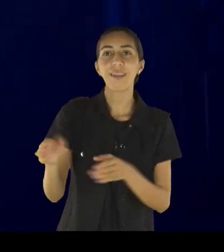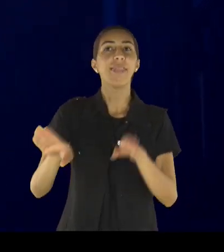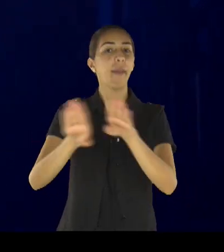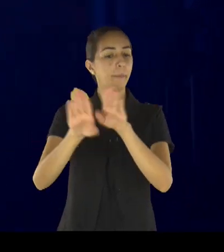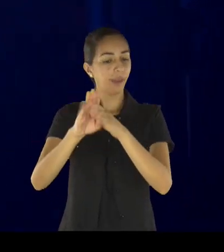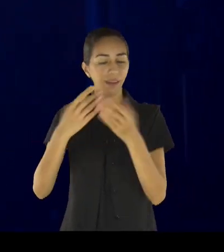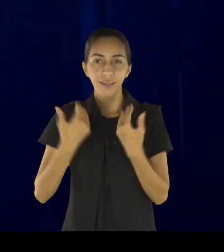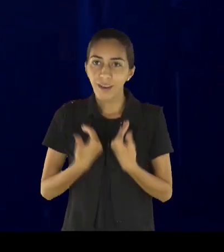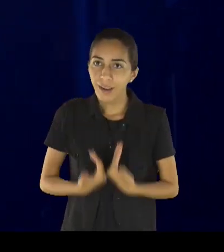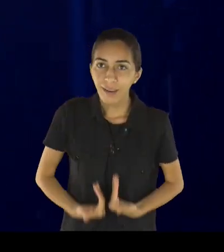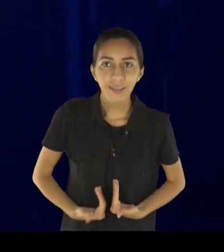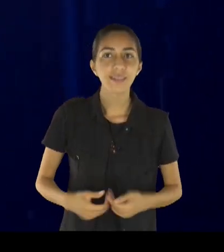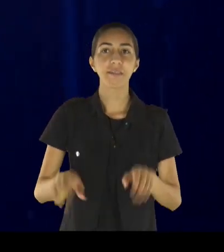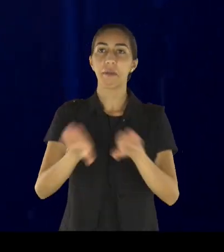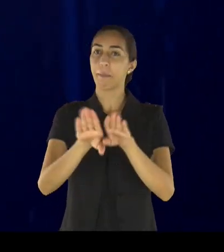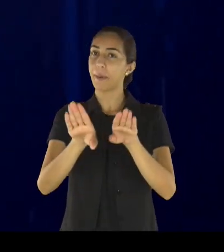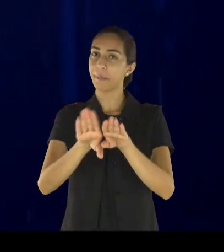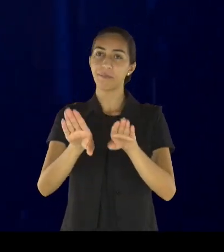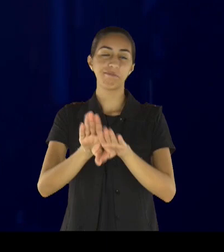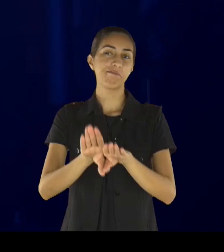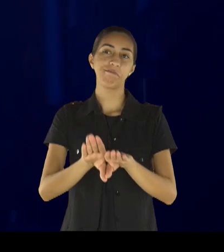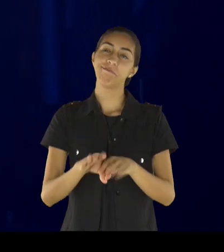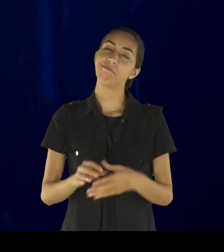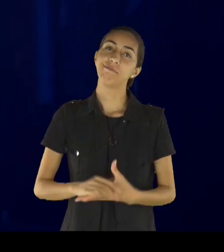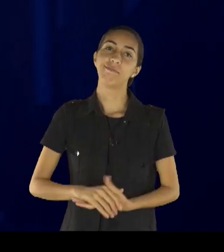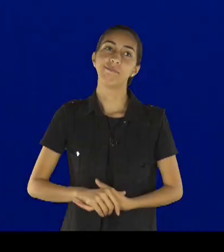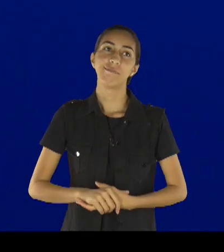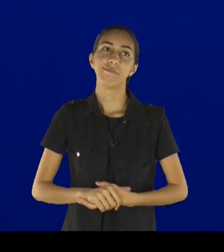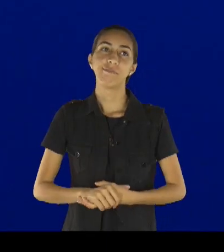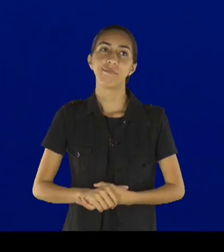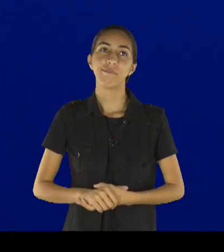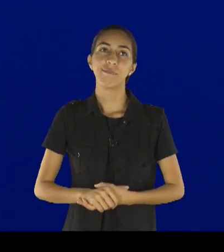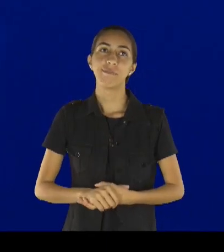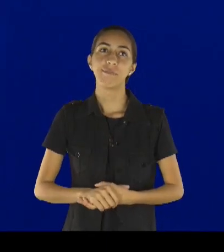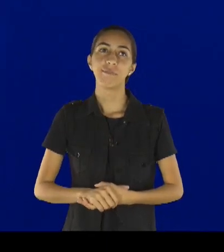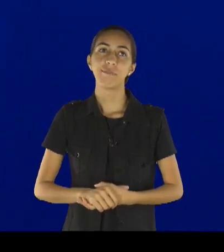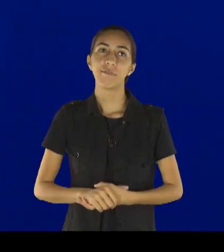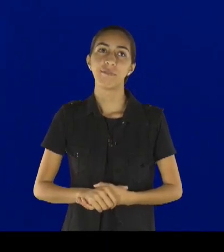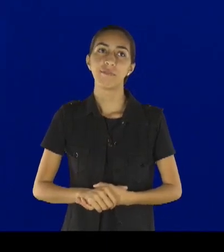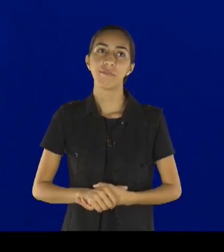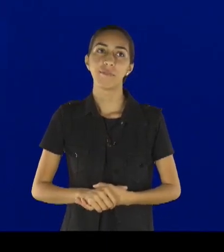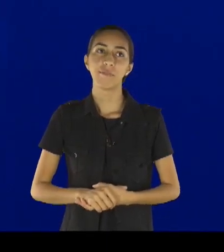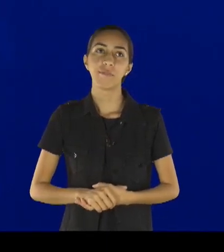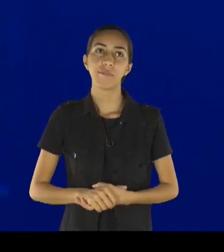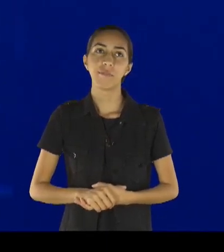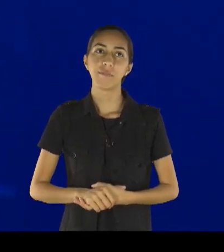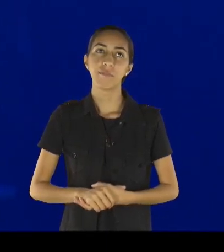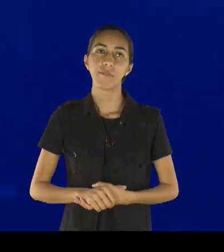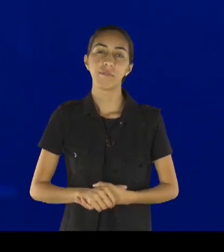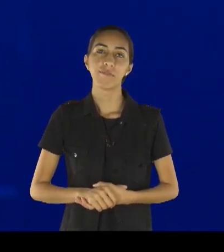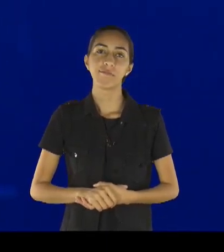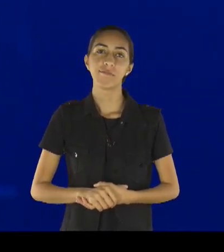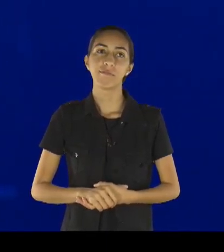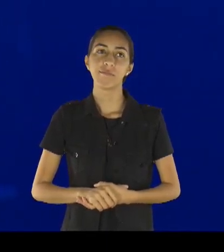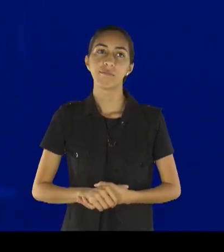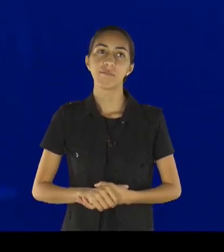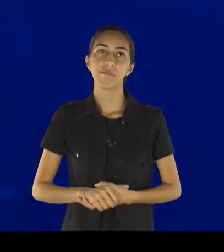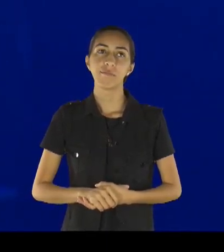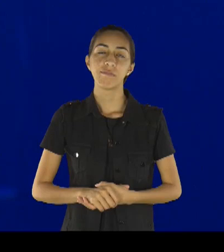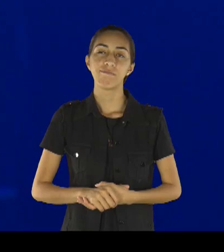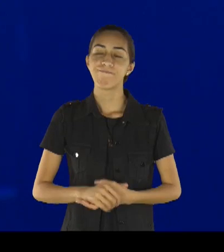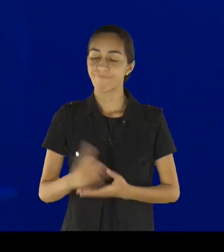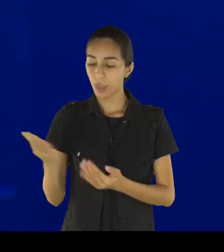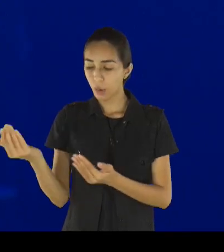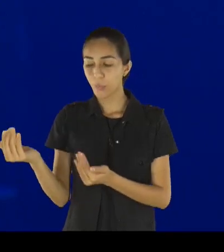você que pensa, muito mais do que nós imaginamos, o ataque, em relação a jovens, é muito grande, e eles se